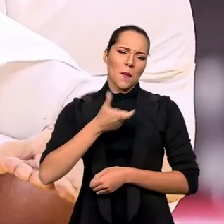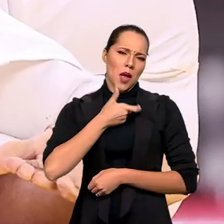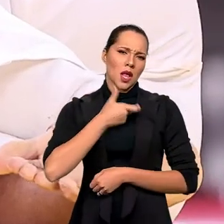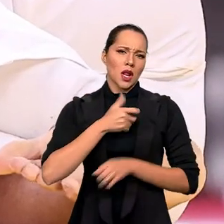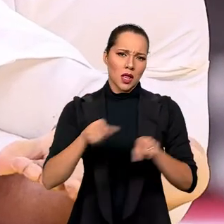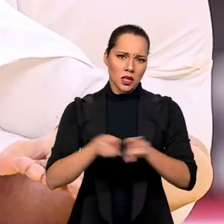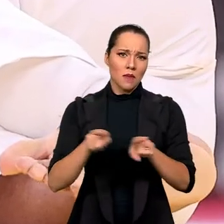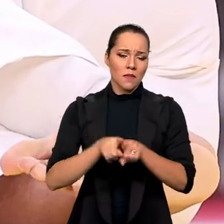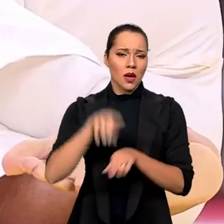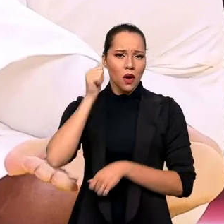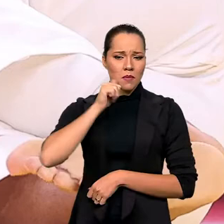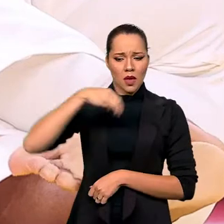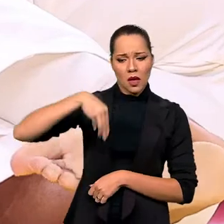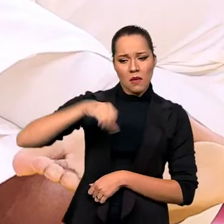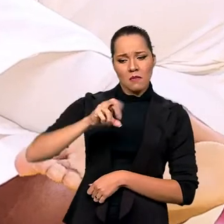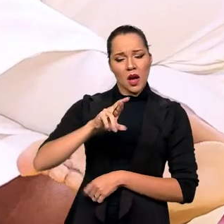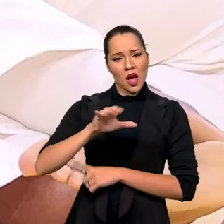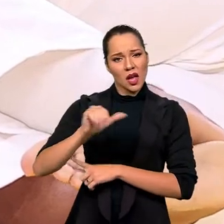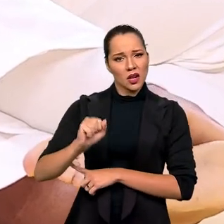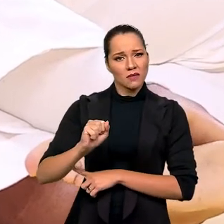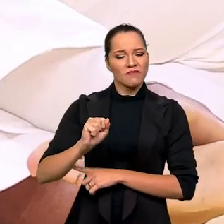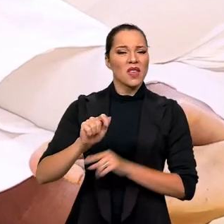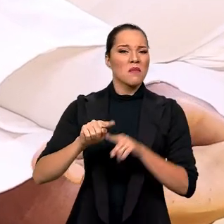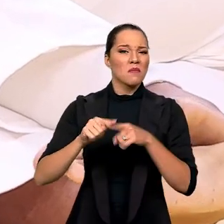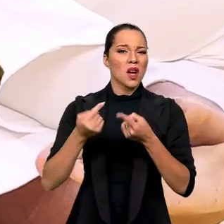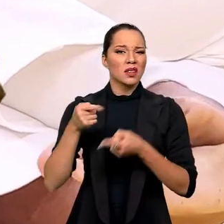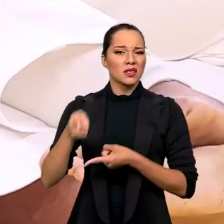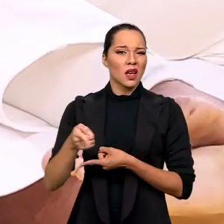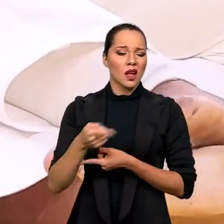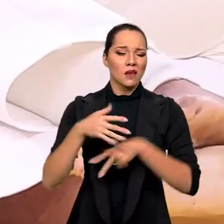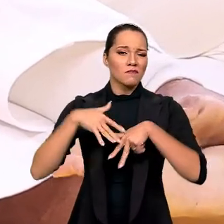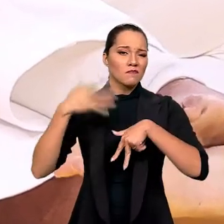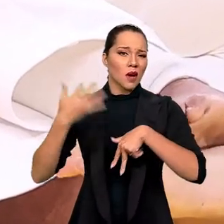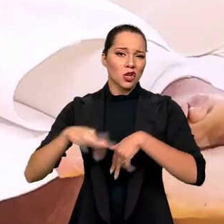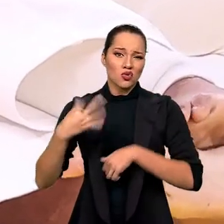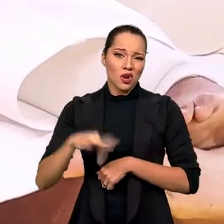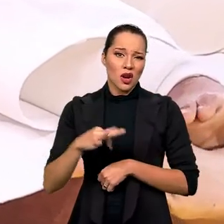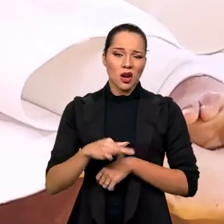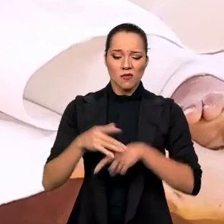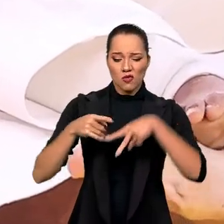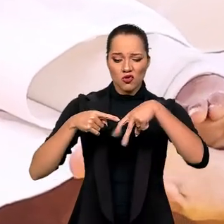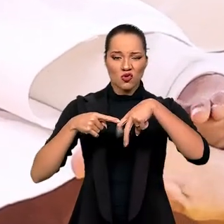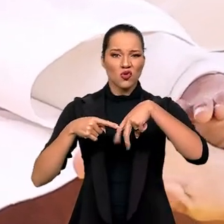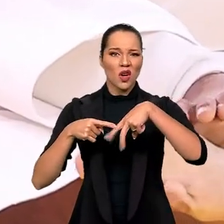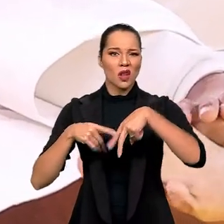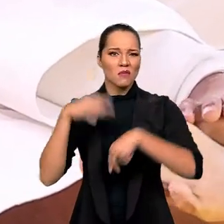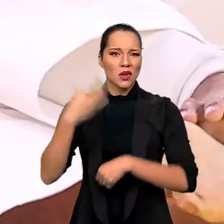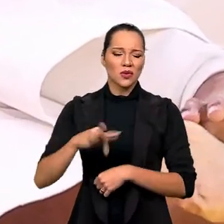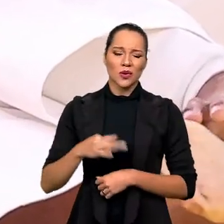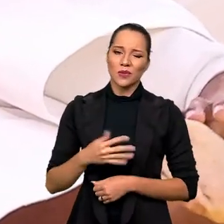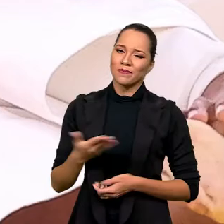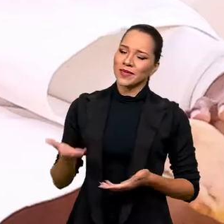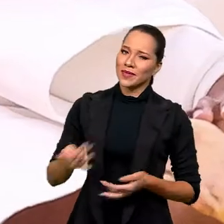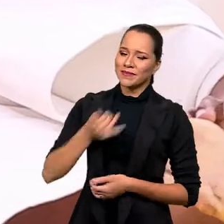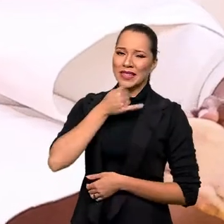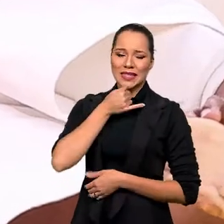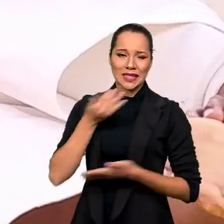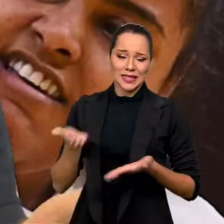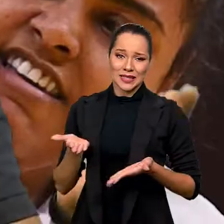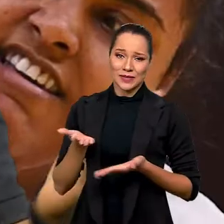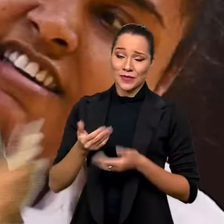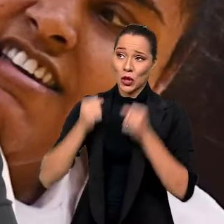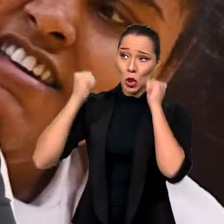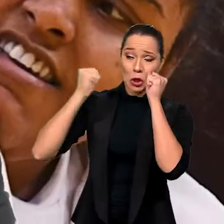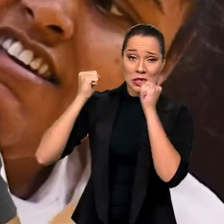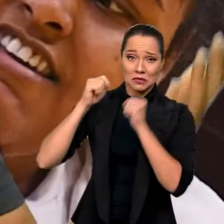ganhar uma medalhinha também com a Maria Suelen, mas ela acabou se machucando, né? Machucou o joelho, cara. Uma pena.